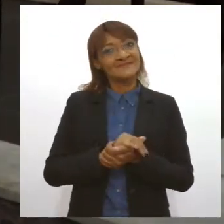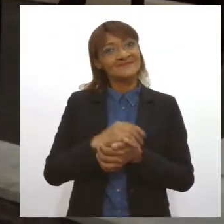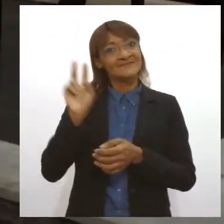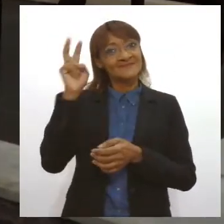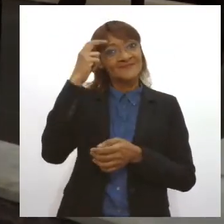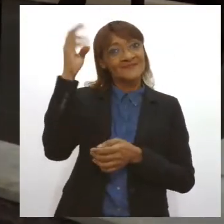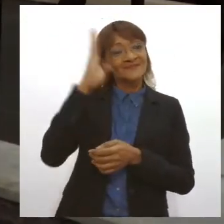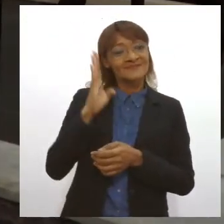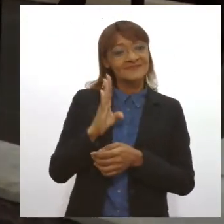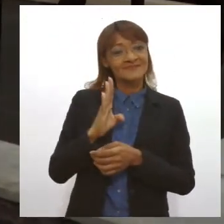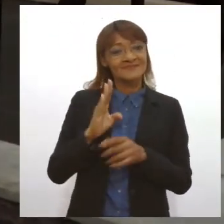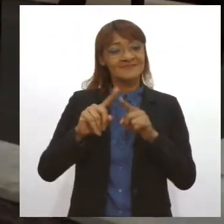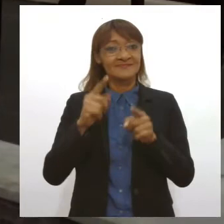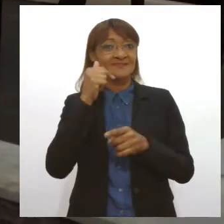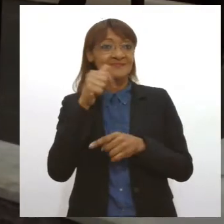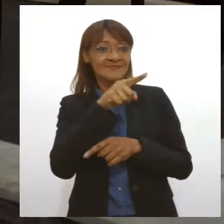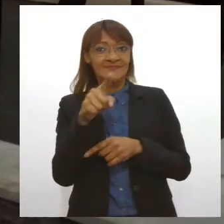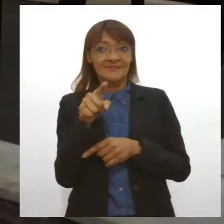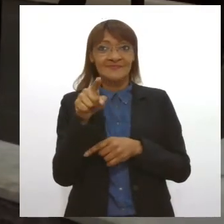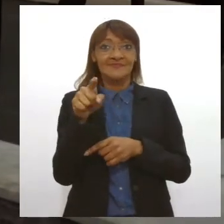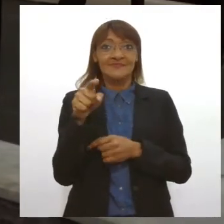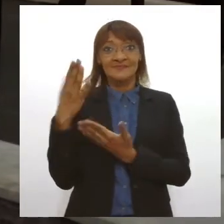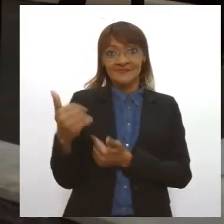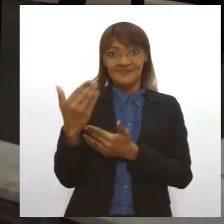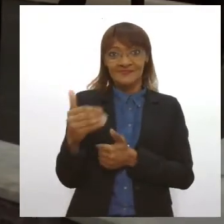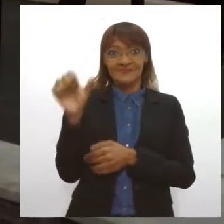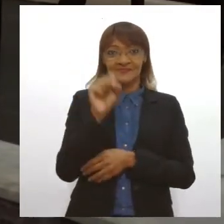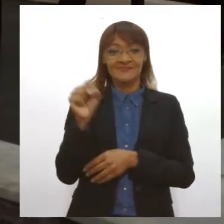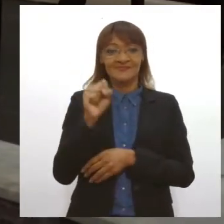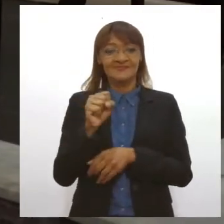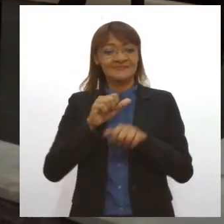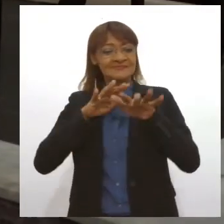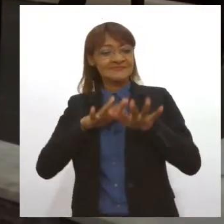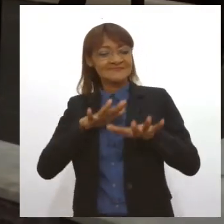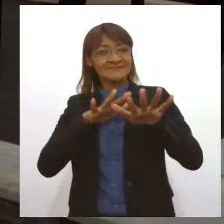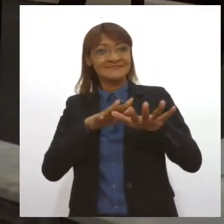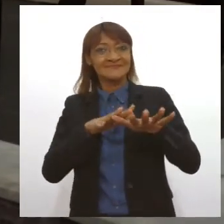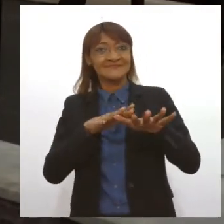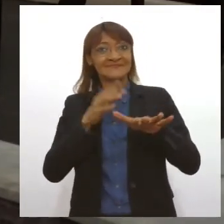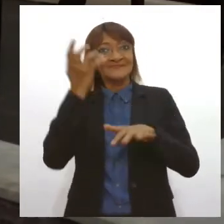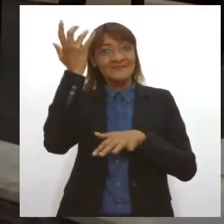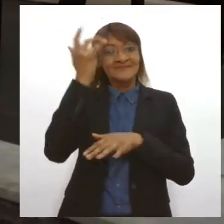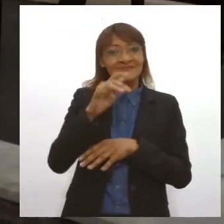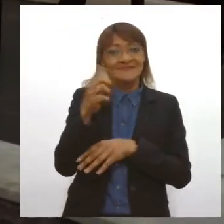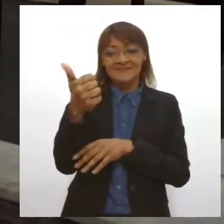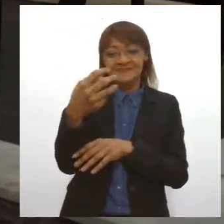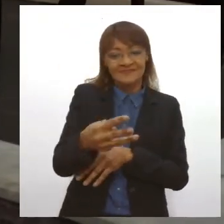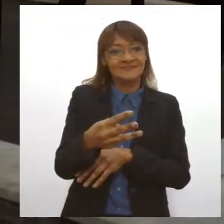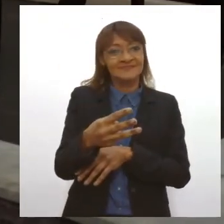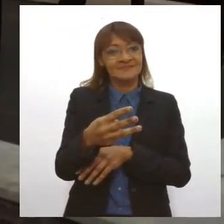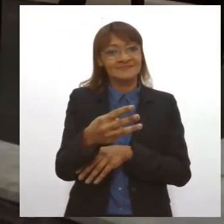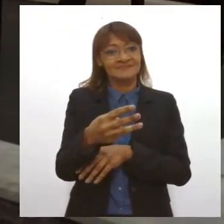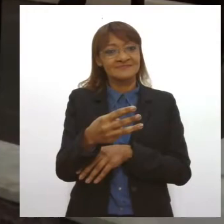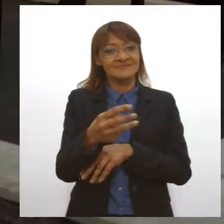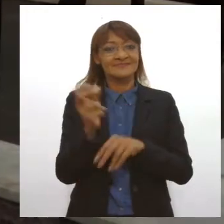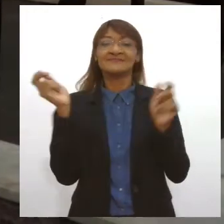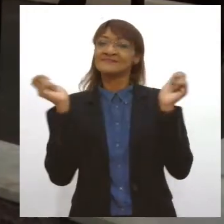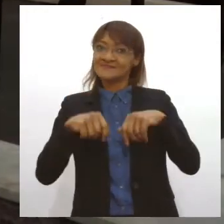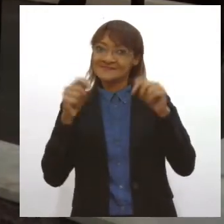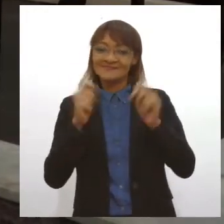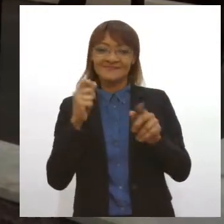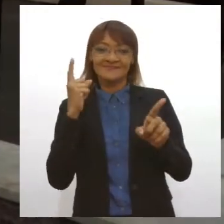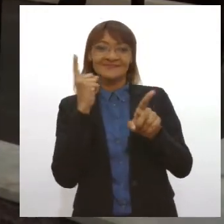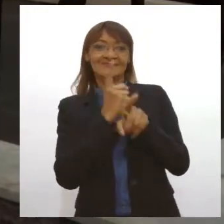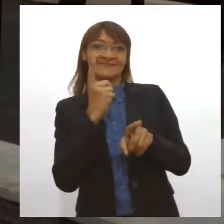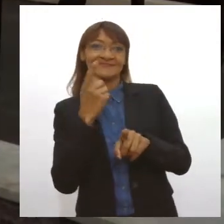seguinte, as moças iam para as festas em Santo Antônio, a trezena, eram 13 dias. E aí era muito mais possível encontrar um